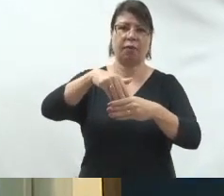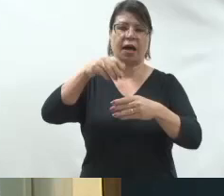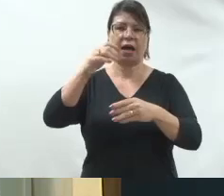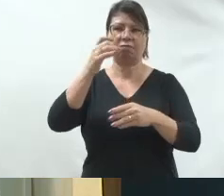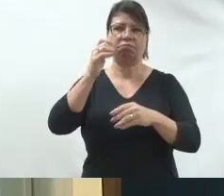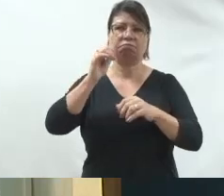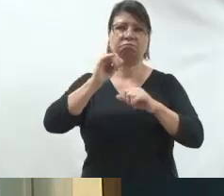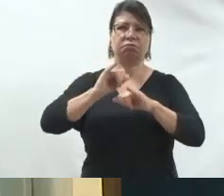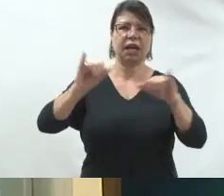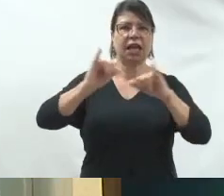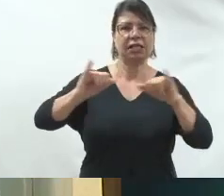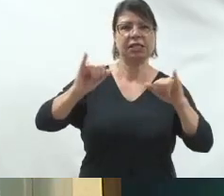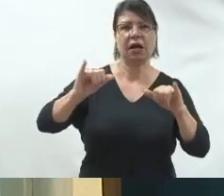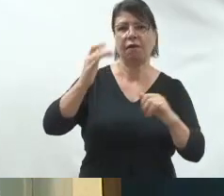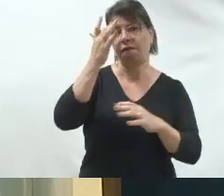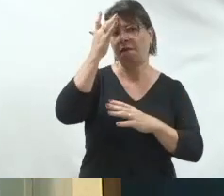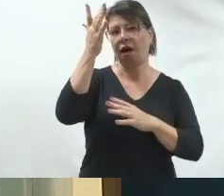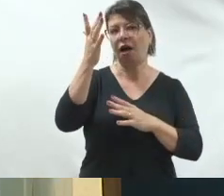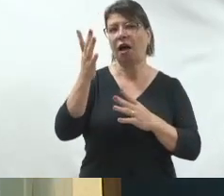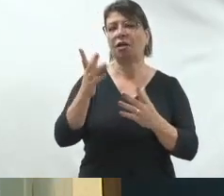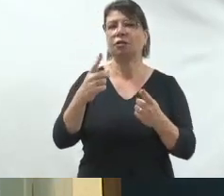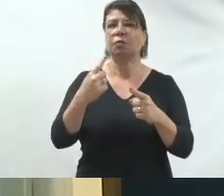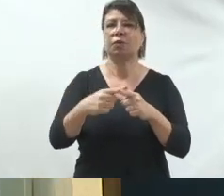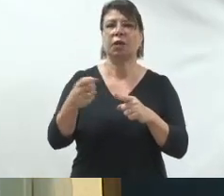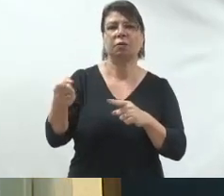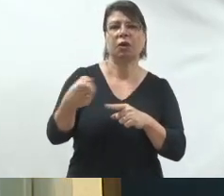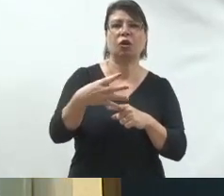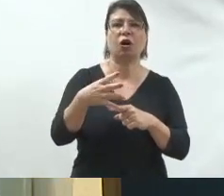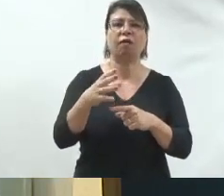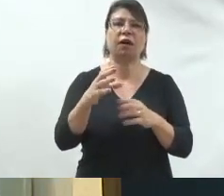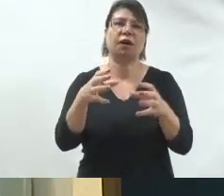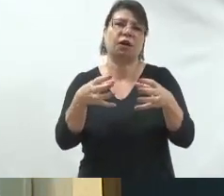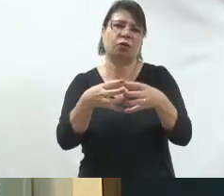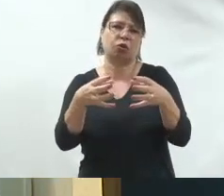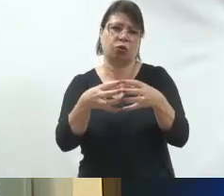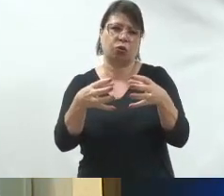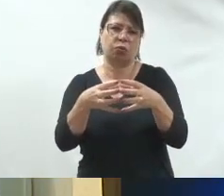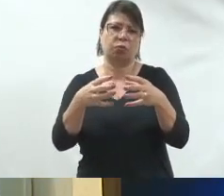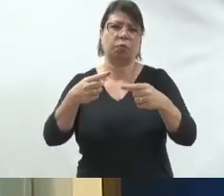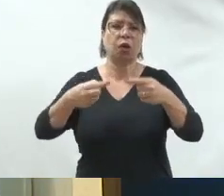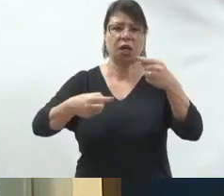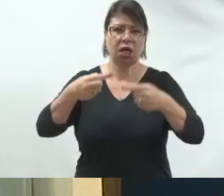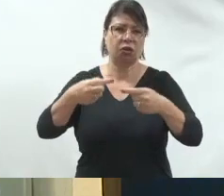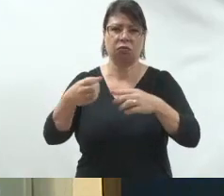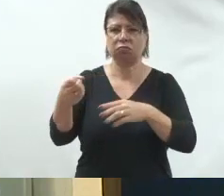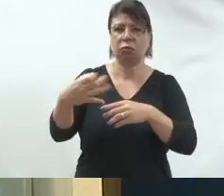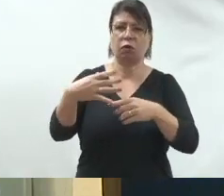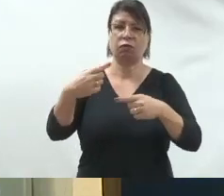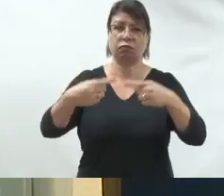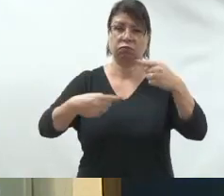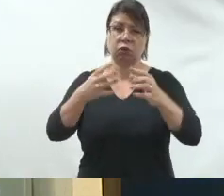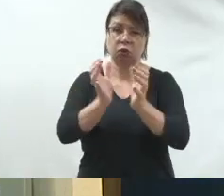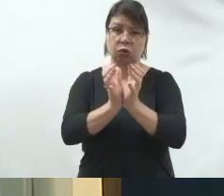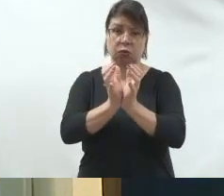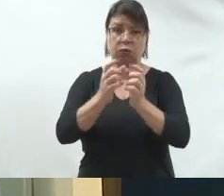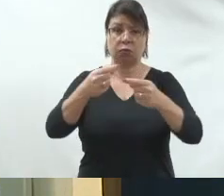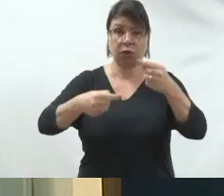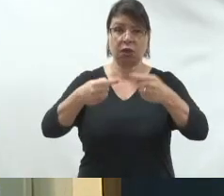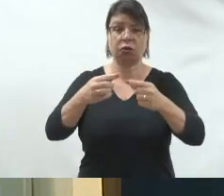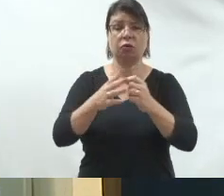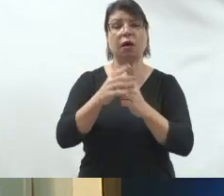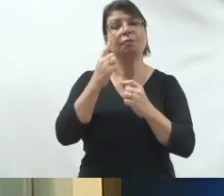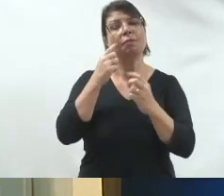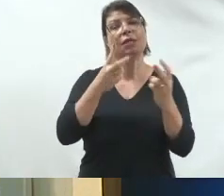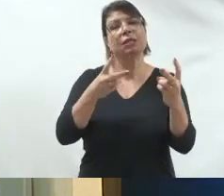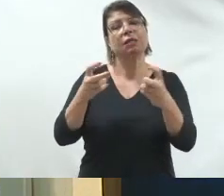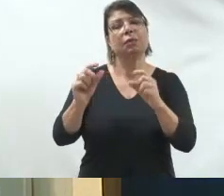da ascensão dessa nova classe política, dessa nova política, e observaram que, de repente, o caminho